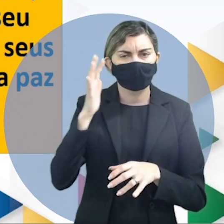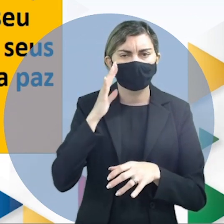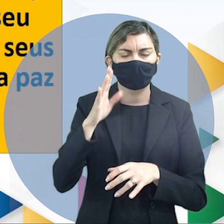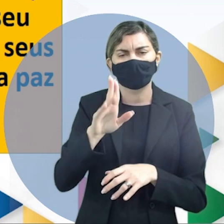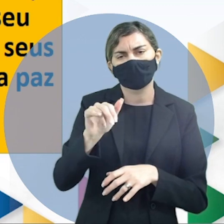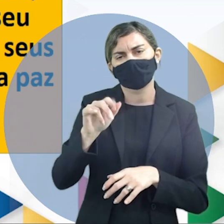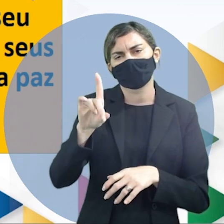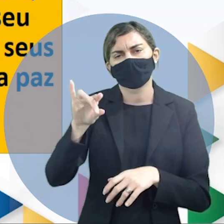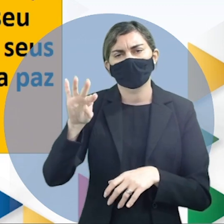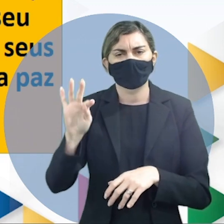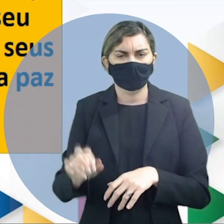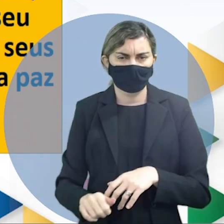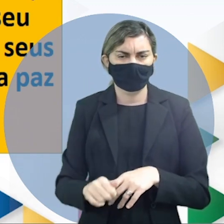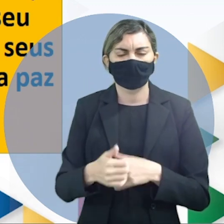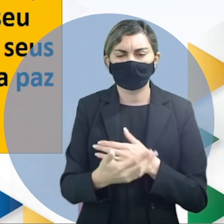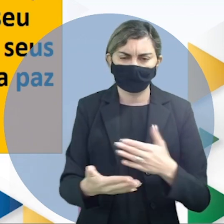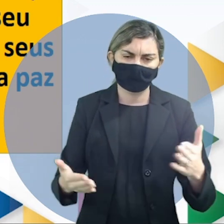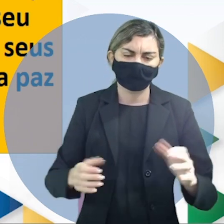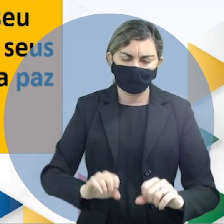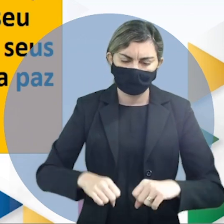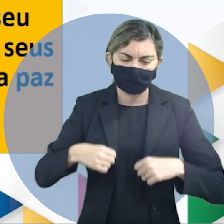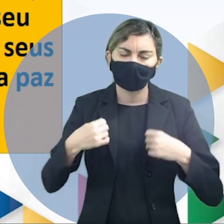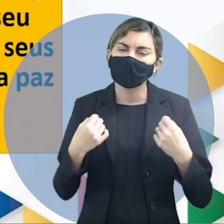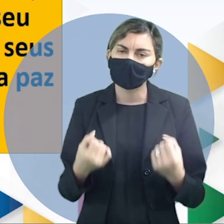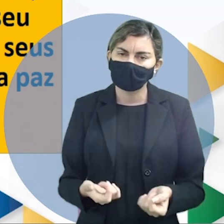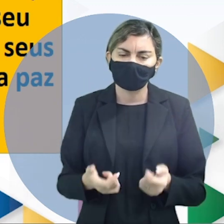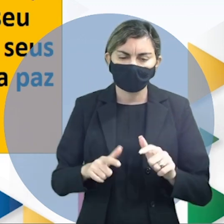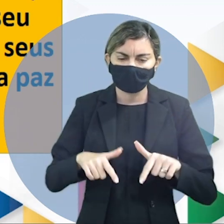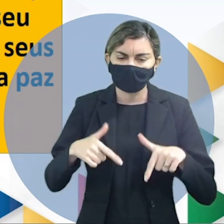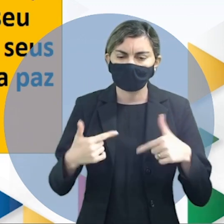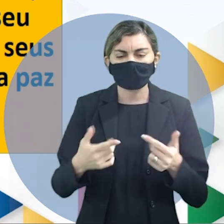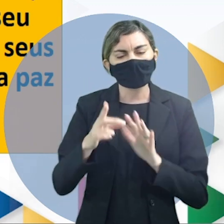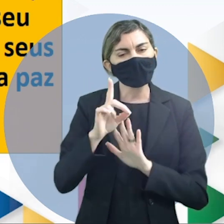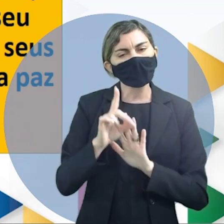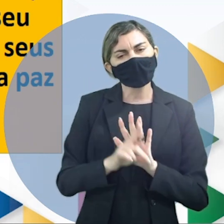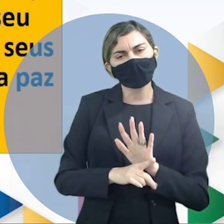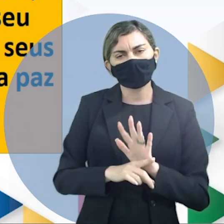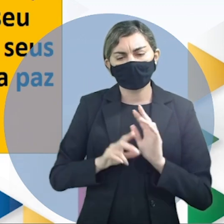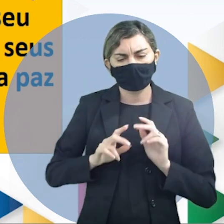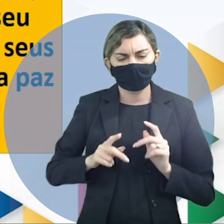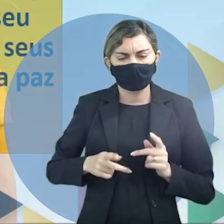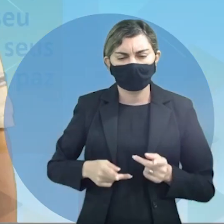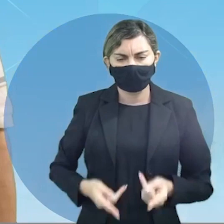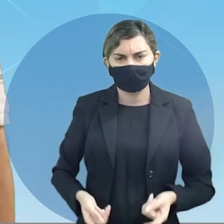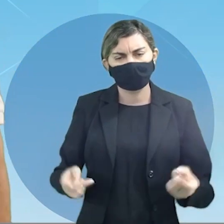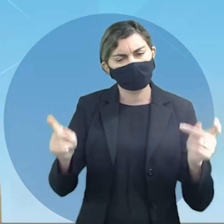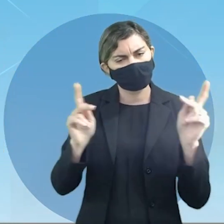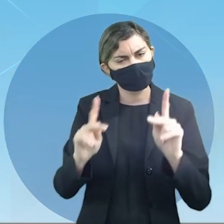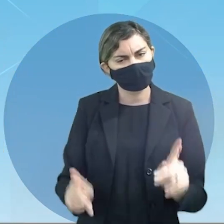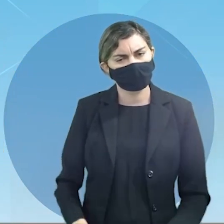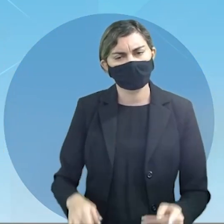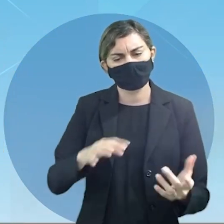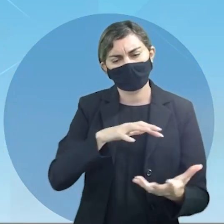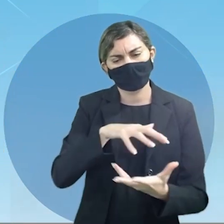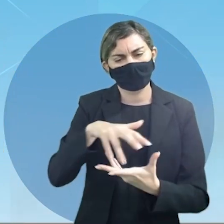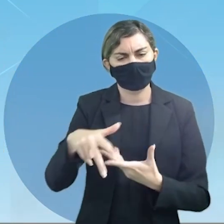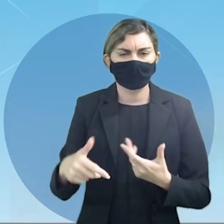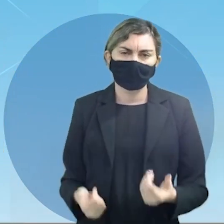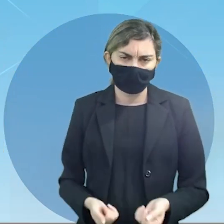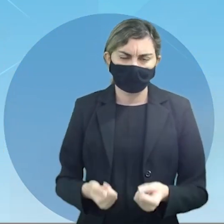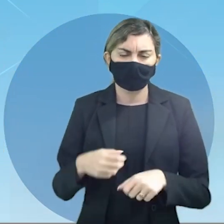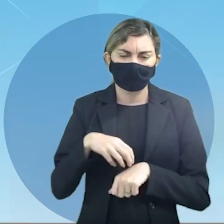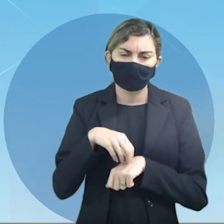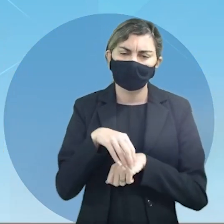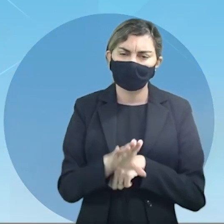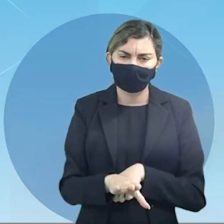budista e por seus esforços em busca dos direitos humanos e da paz mundial gostaria de